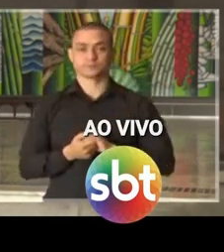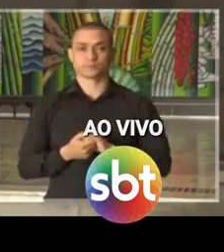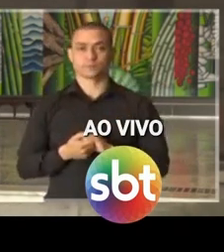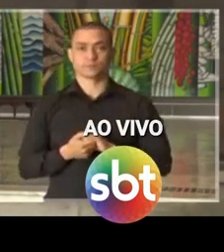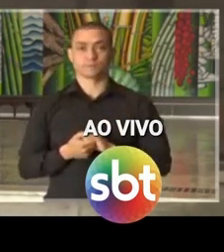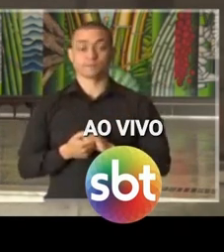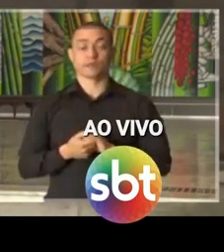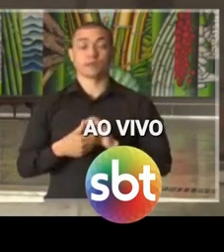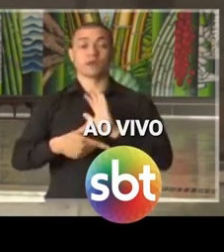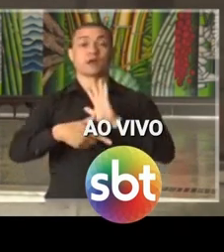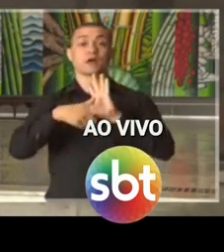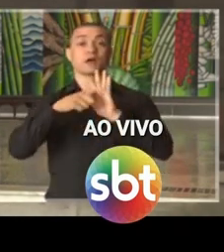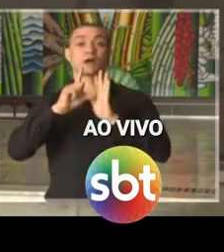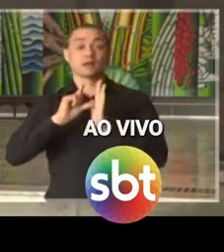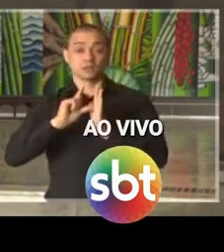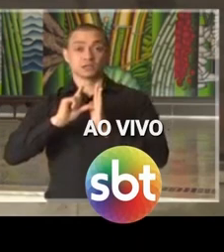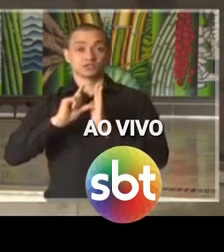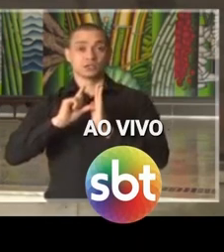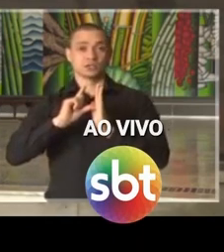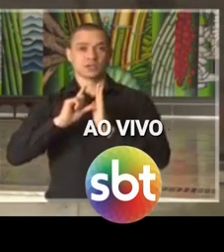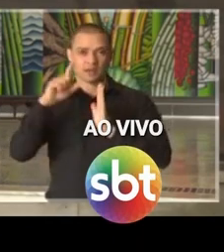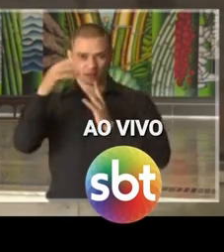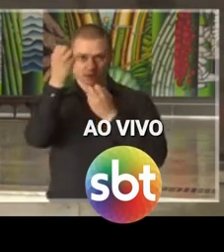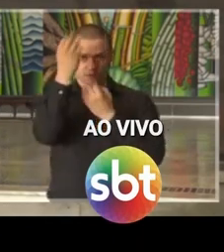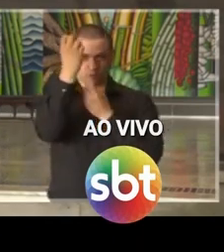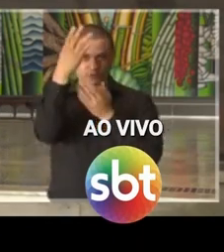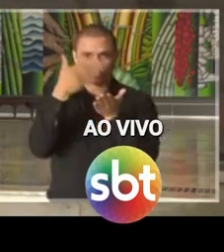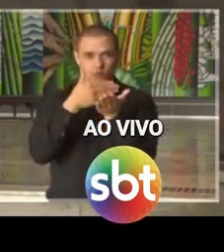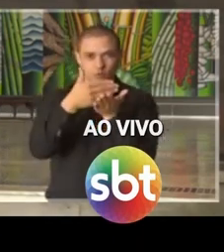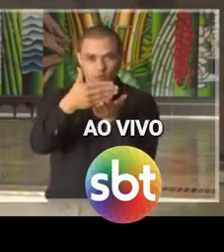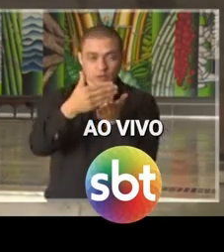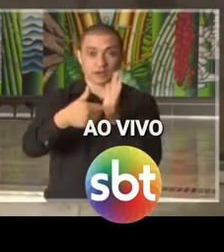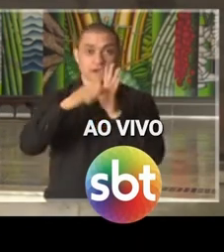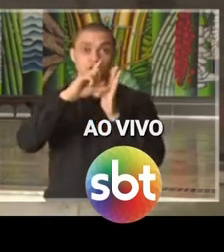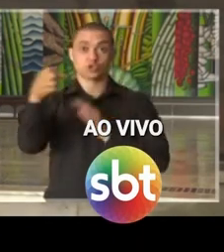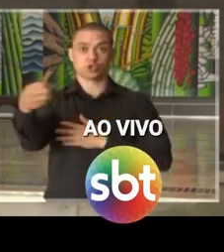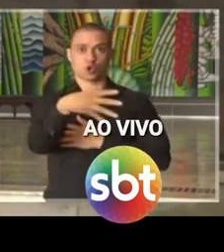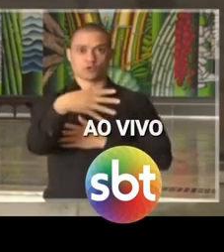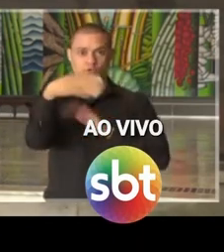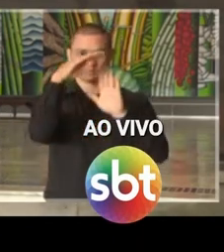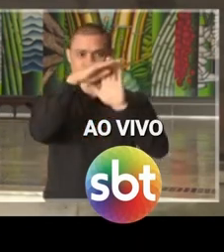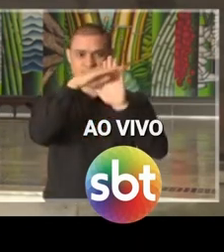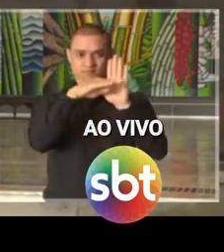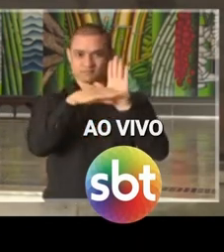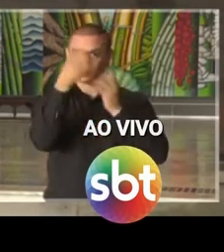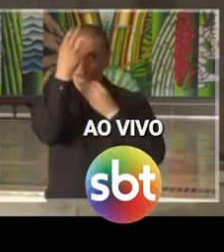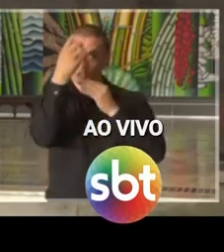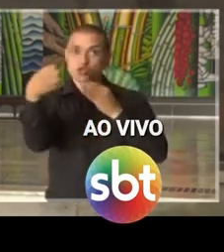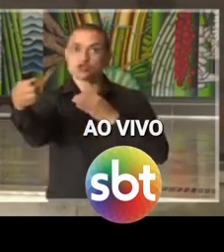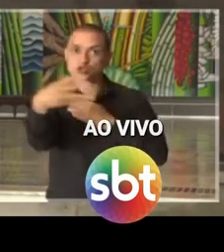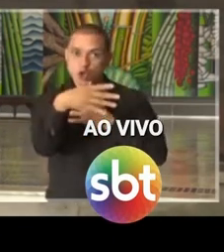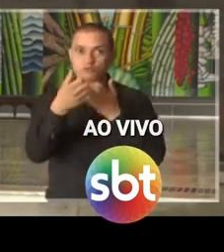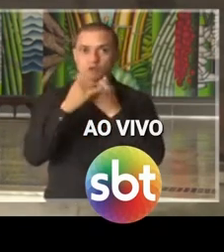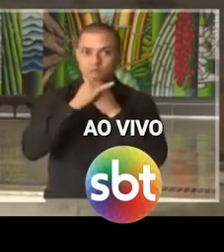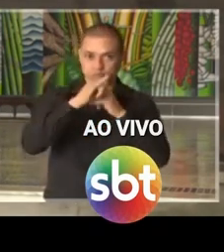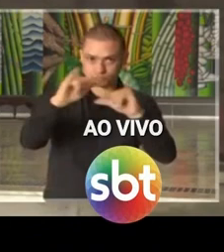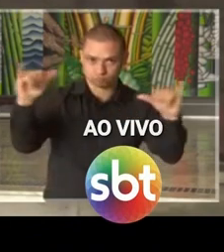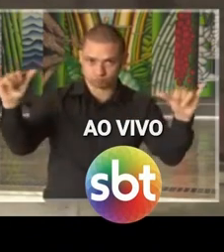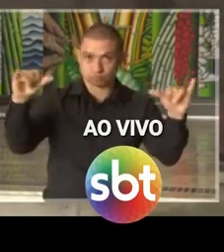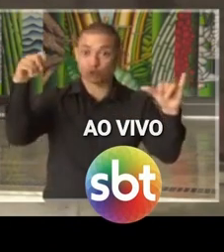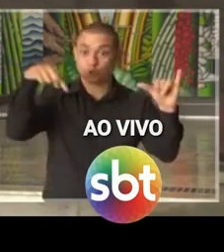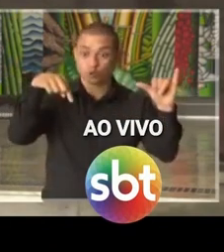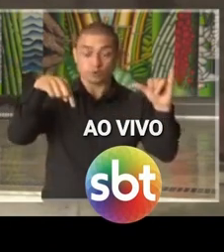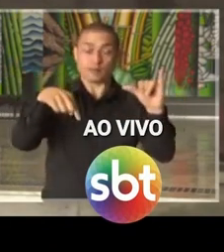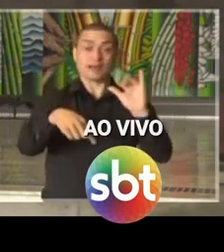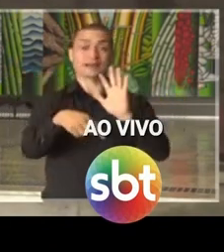antes das informações, as novas informações que temos hoje a oferecer à população do Estado de São